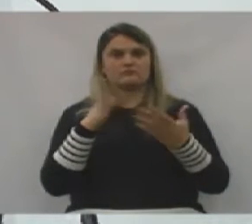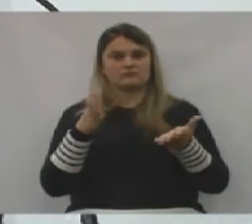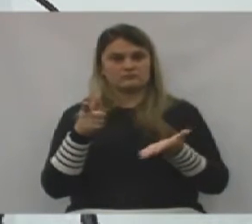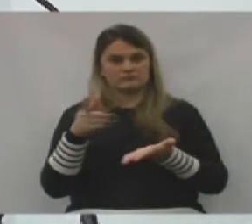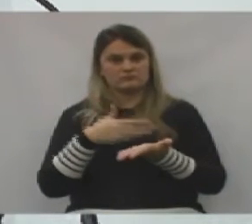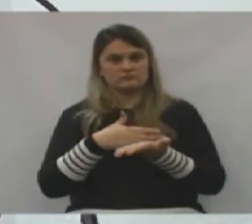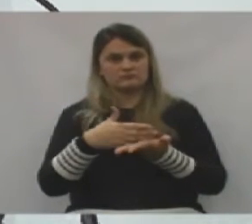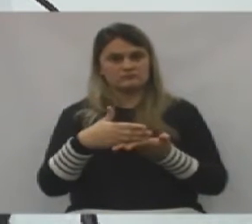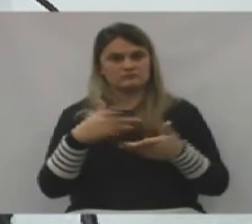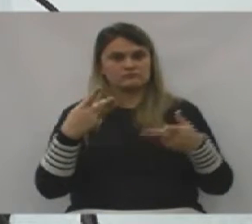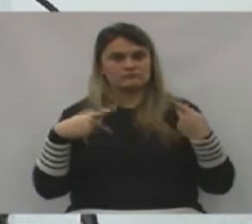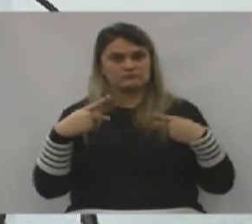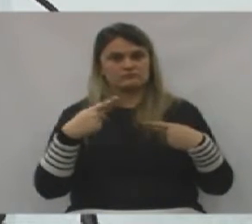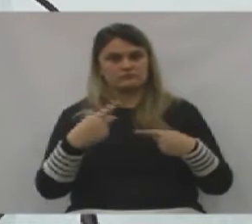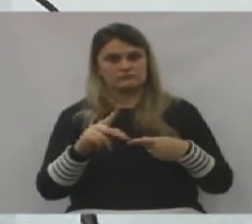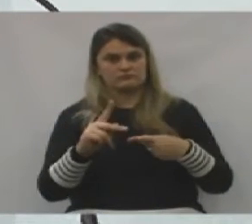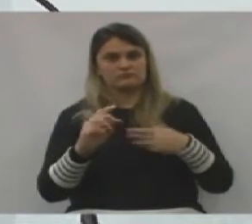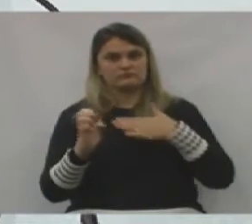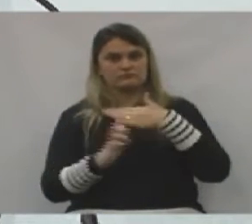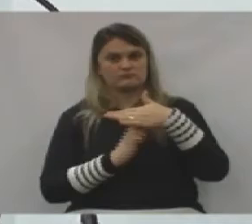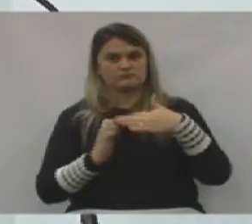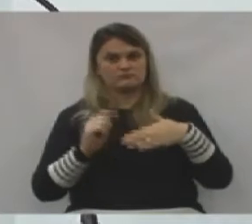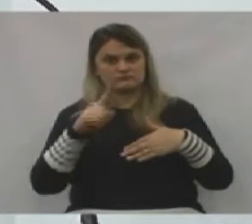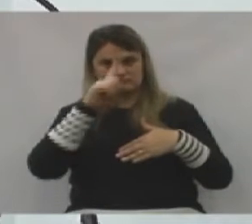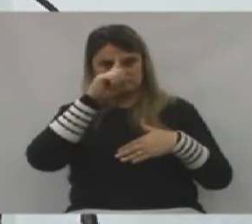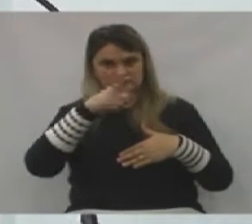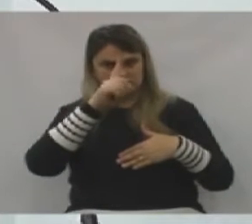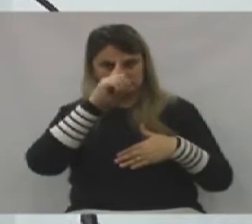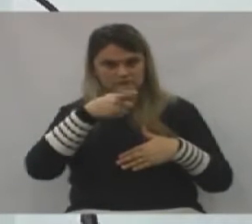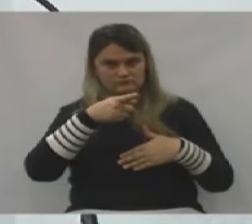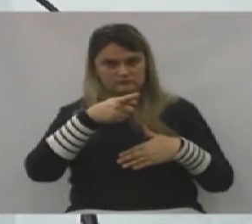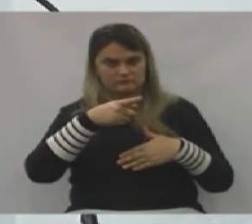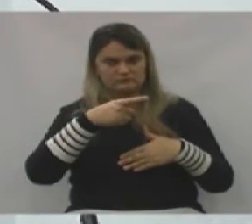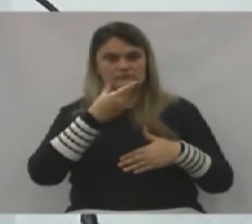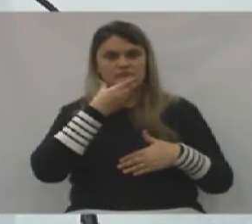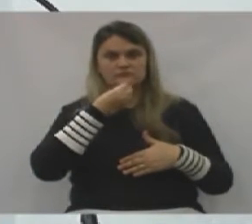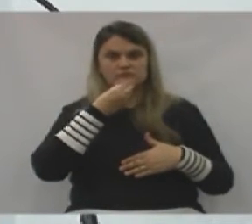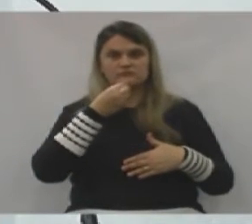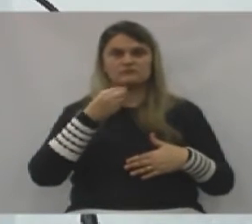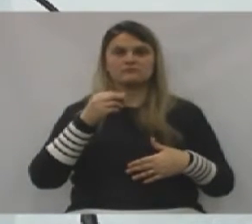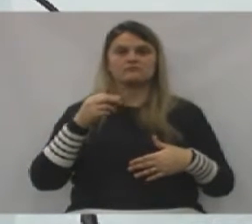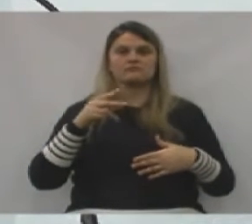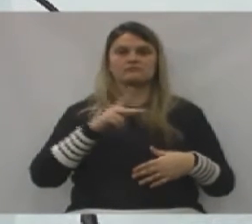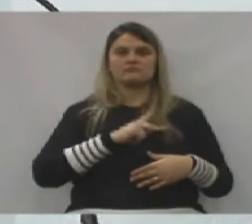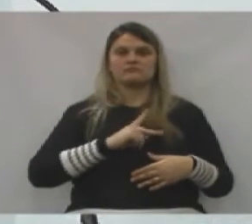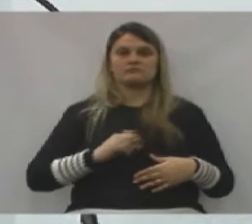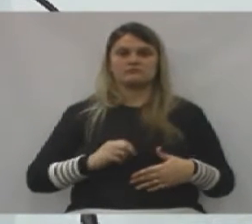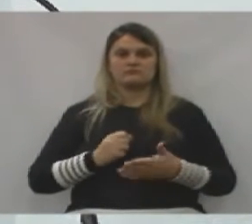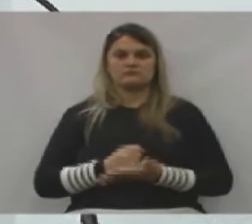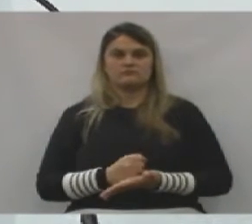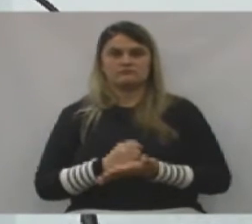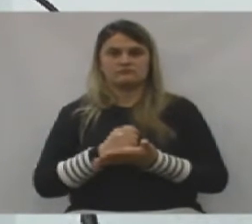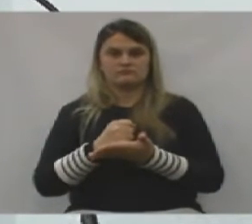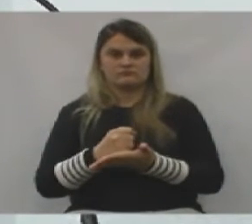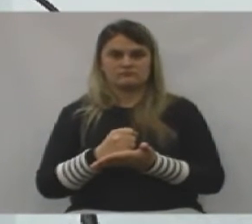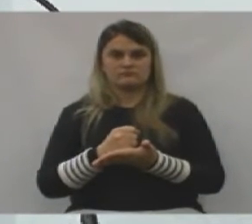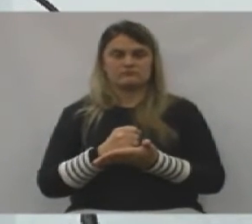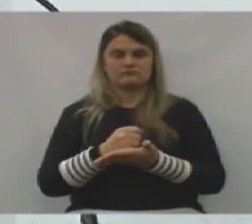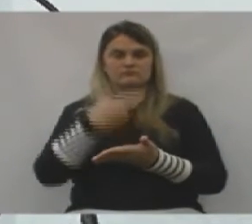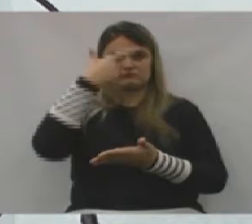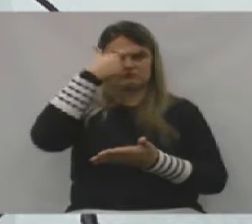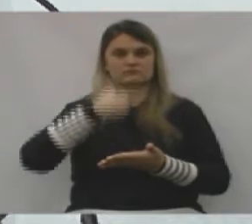política. Você na tua empresa, você manda, desmanda. O homem público, ele leva, de vez em quando,